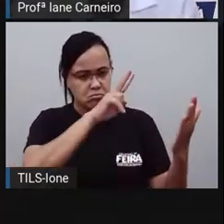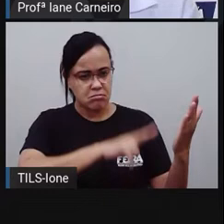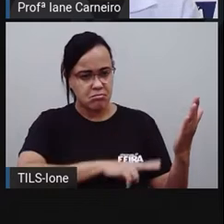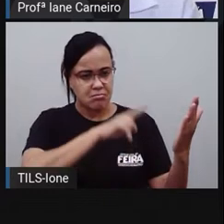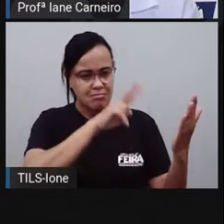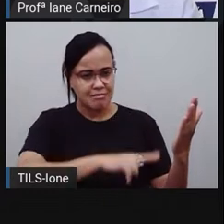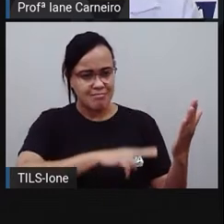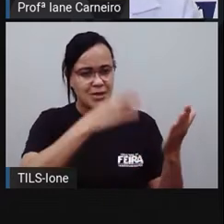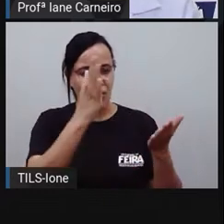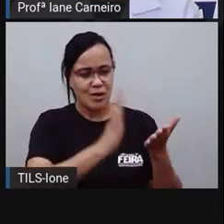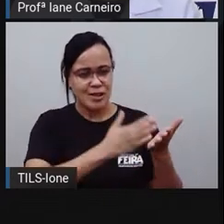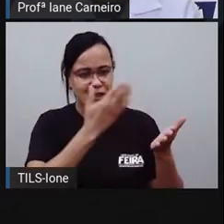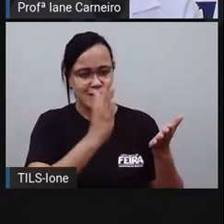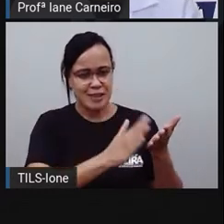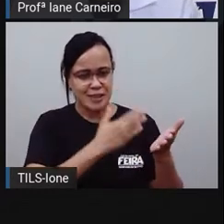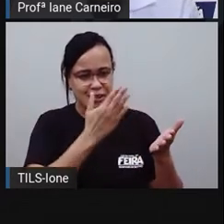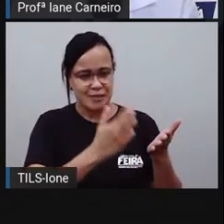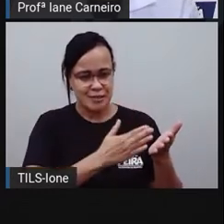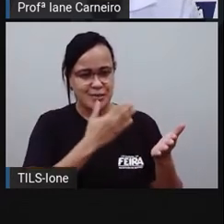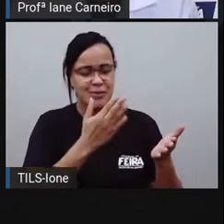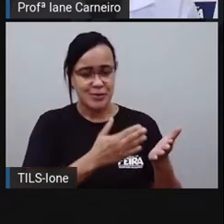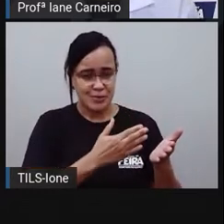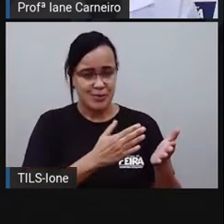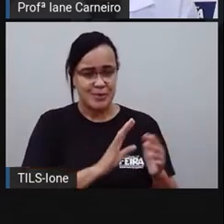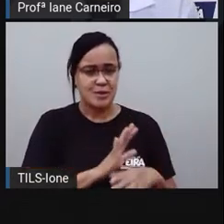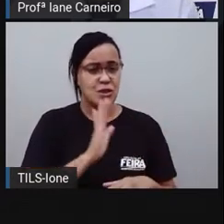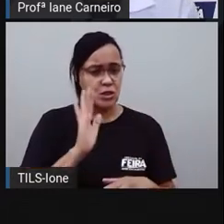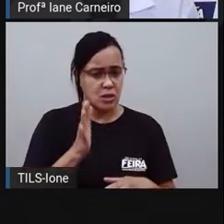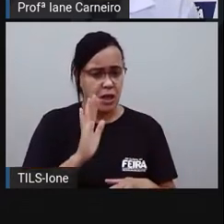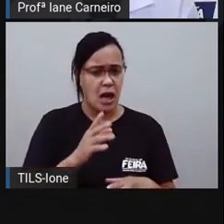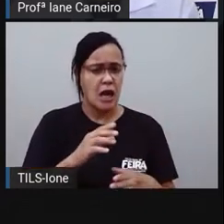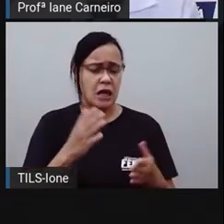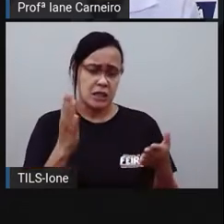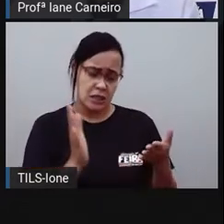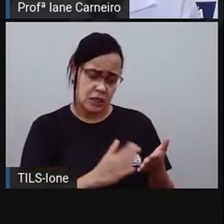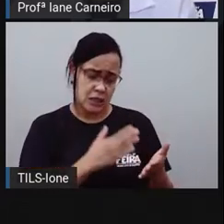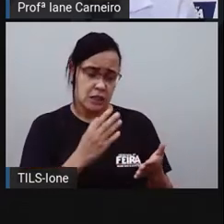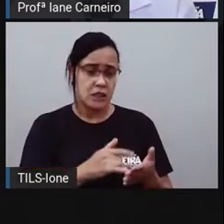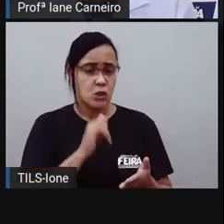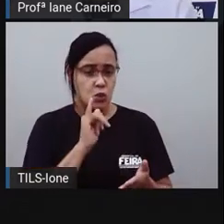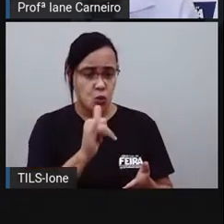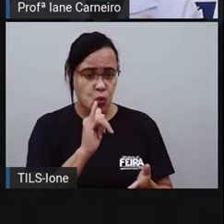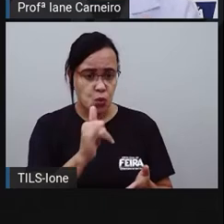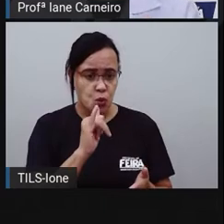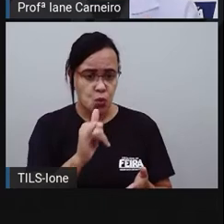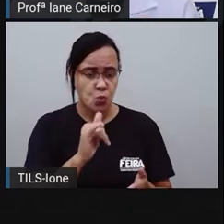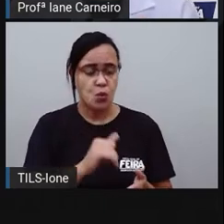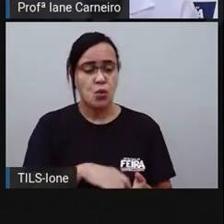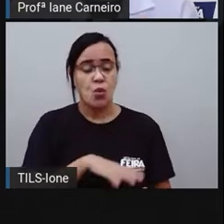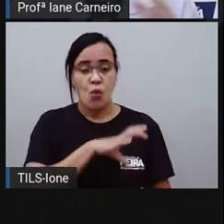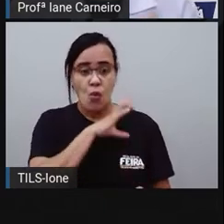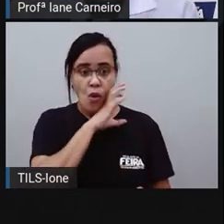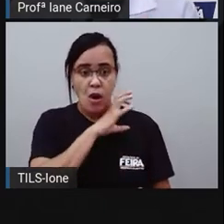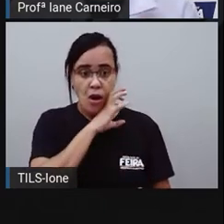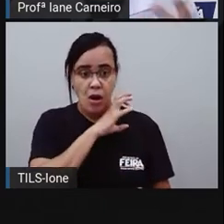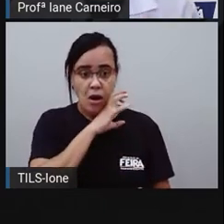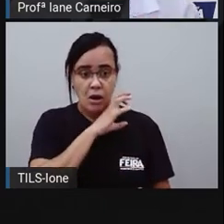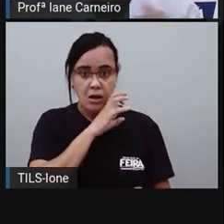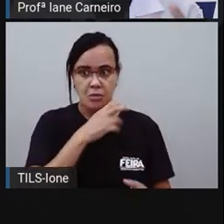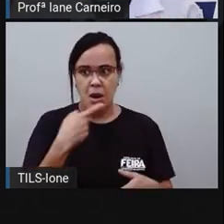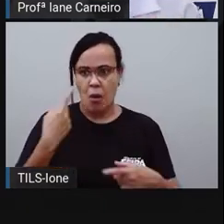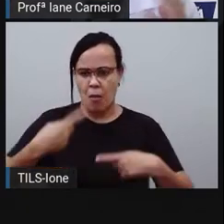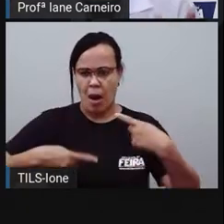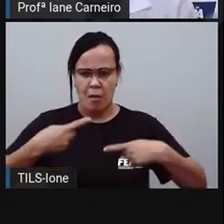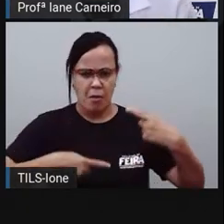vai ficar com o pêssego, né? E aí, nesse conto, os animais da floresta, eles ficam discutindo quem